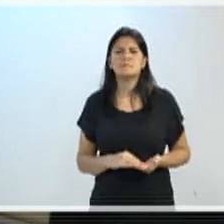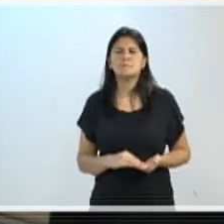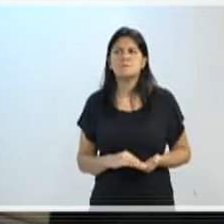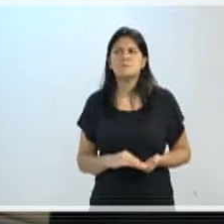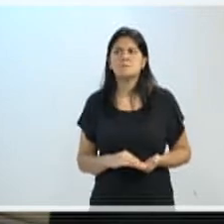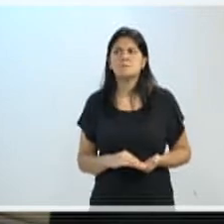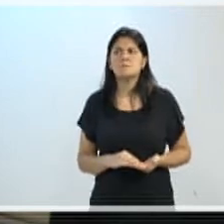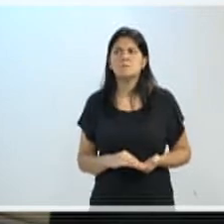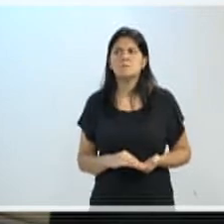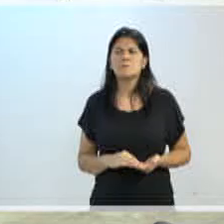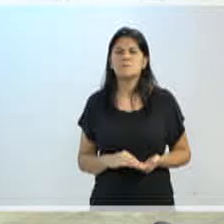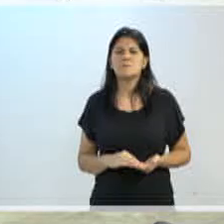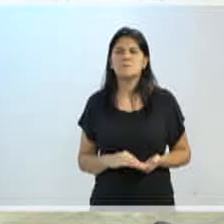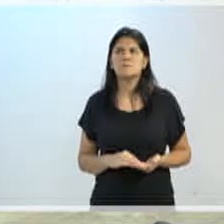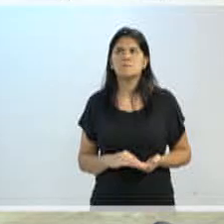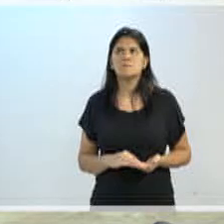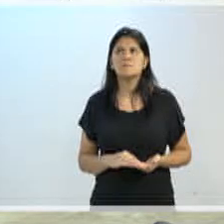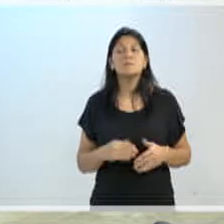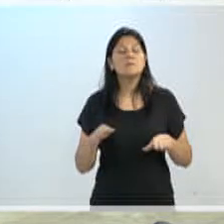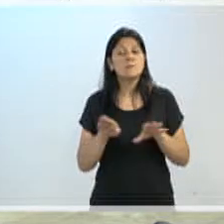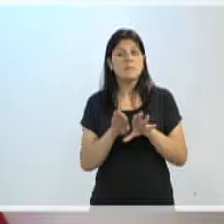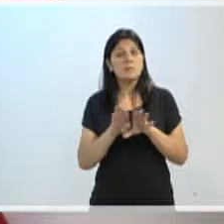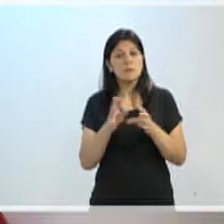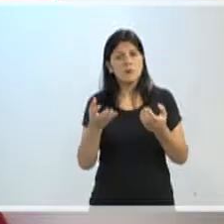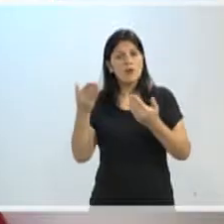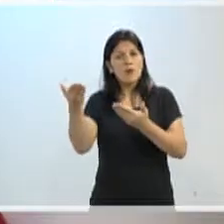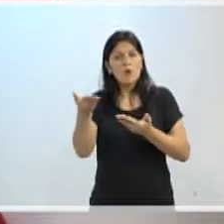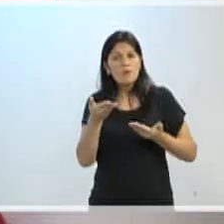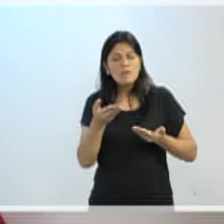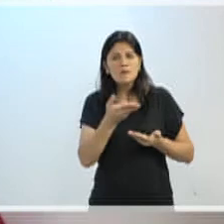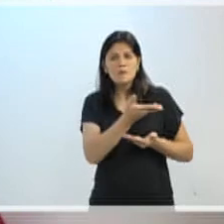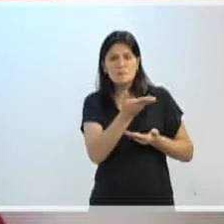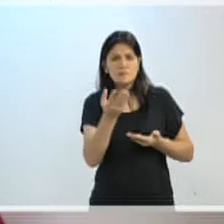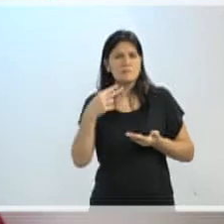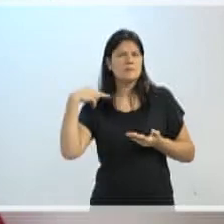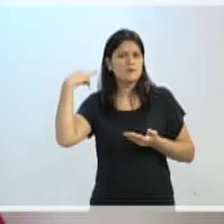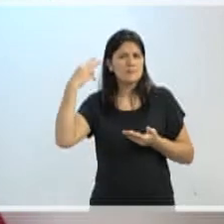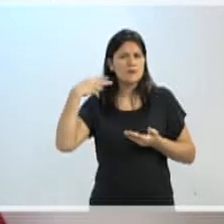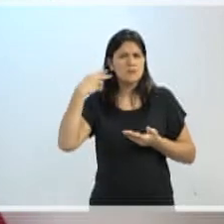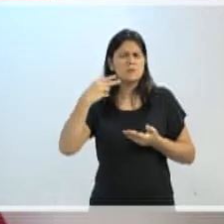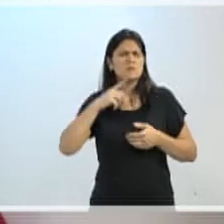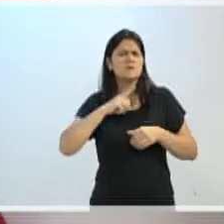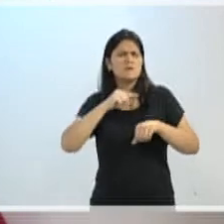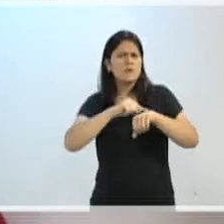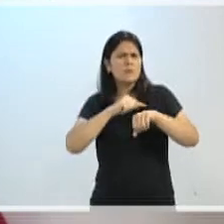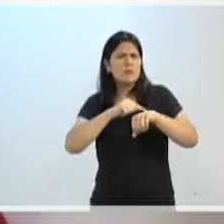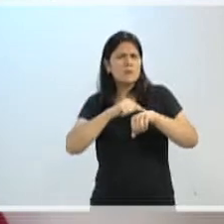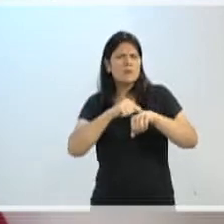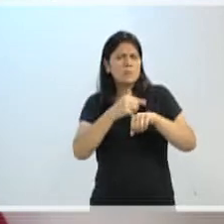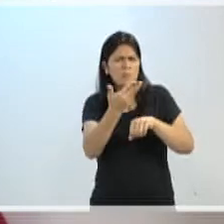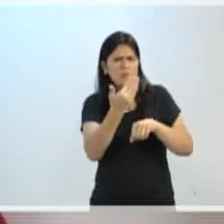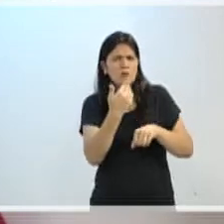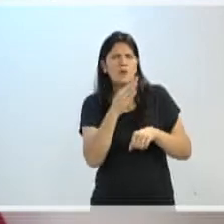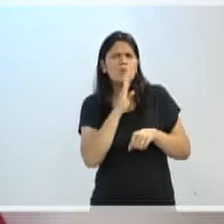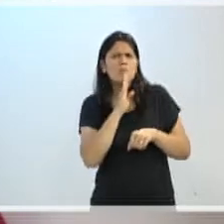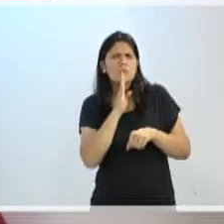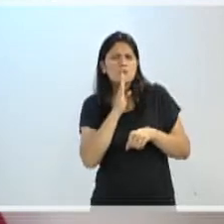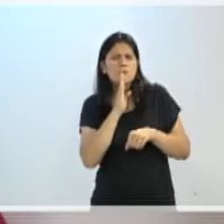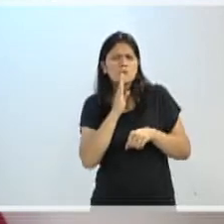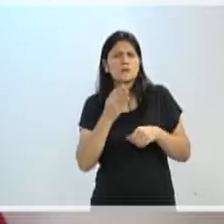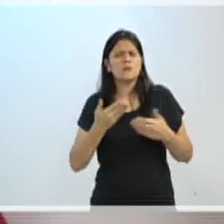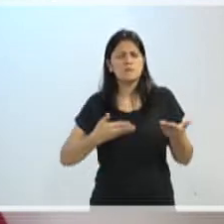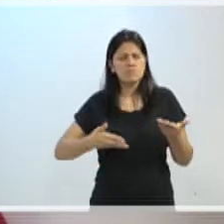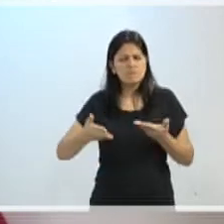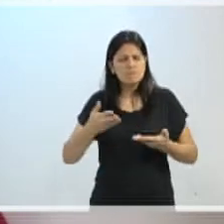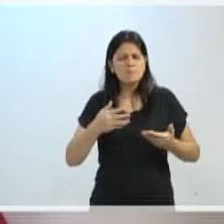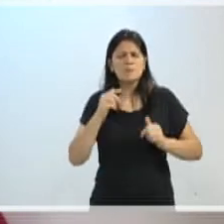Da mesma vareira, queria convidar aos senhores vereadores que sentirem uma meia hora, uma hora, para ir lá conhecer a agência e da maneira